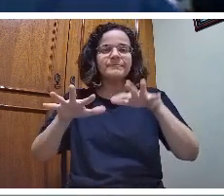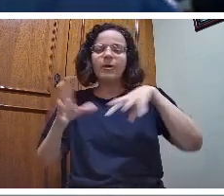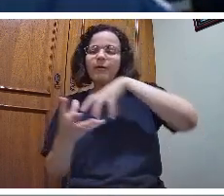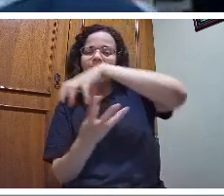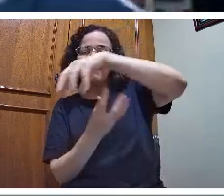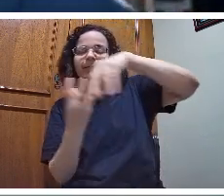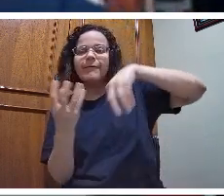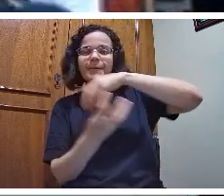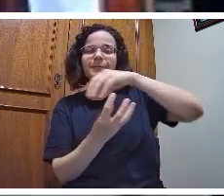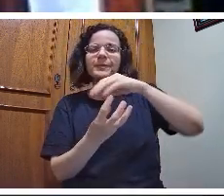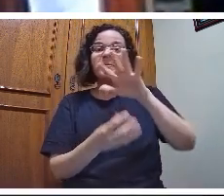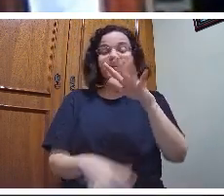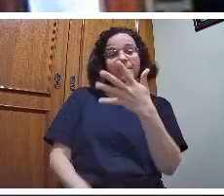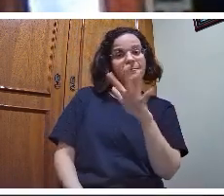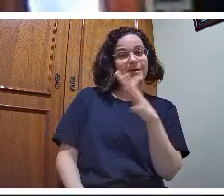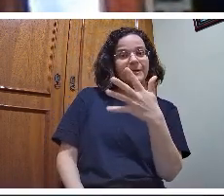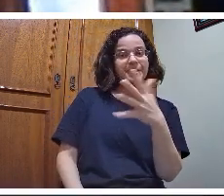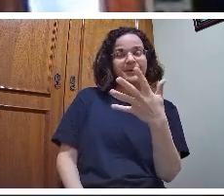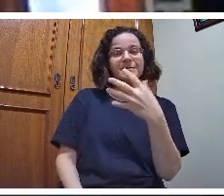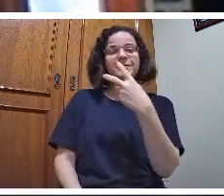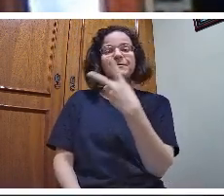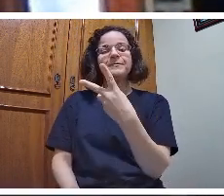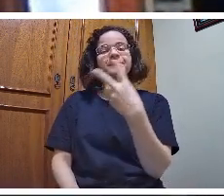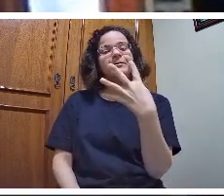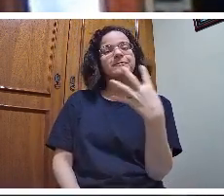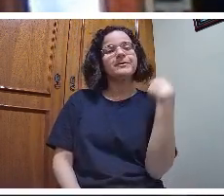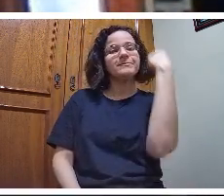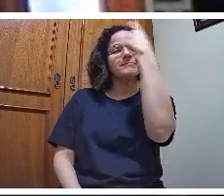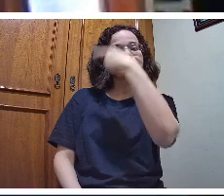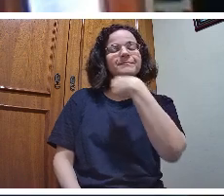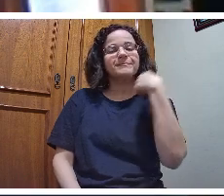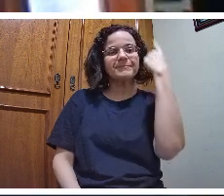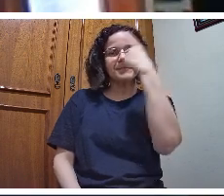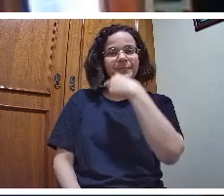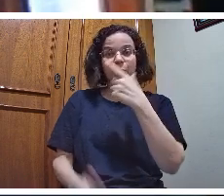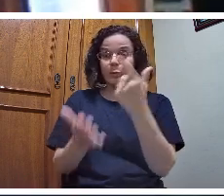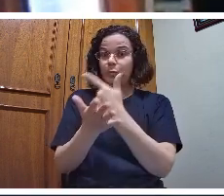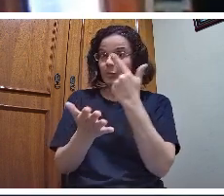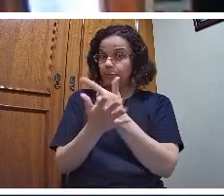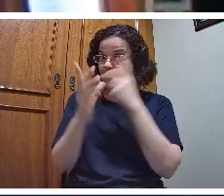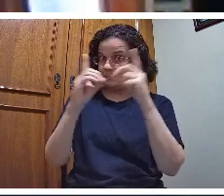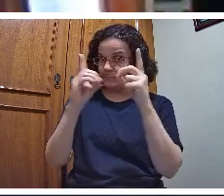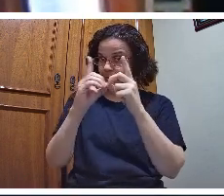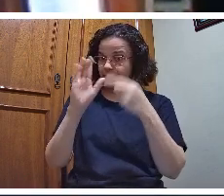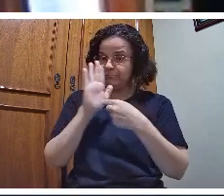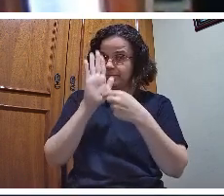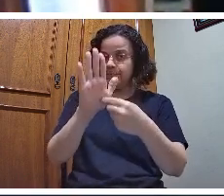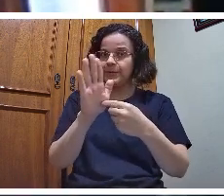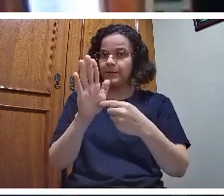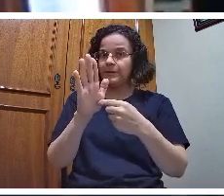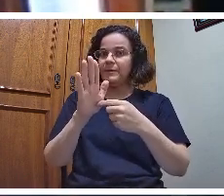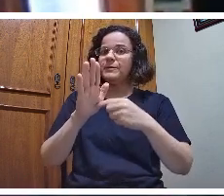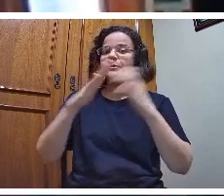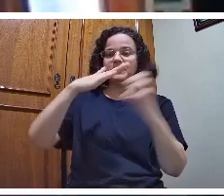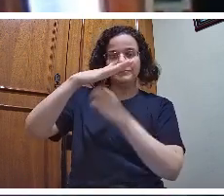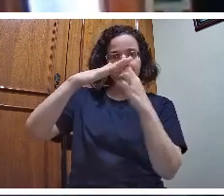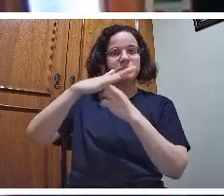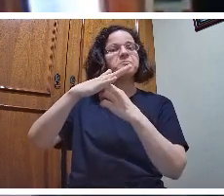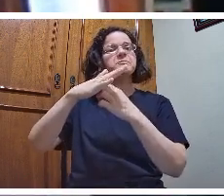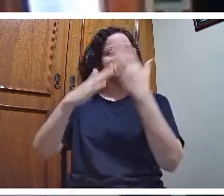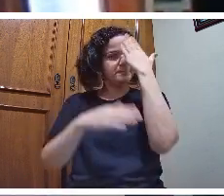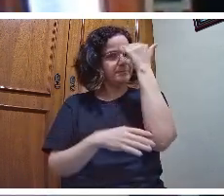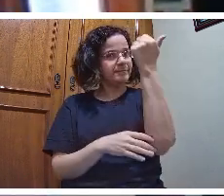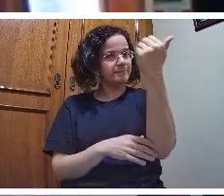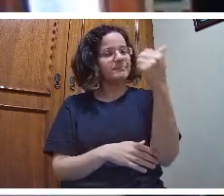torno de 24 horas. Um livro didático, de uma empresa muito conceituada na produção de livros didáticos.